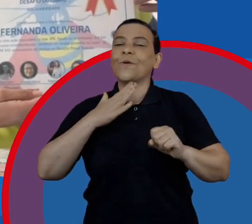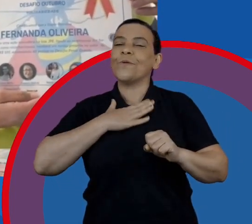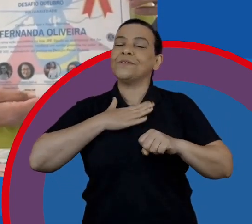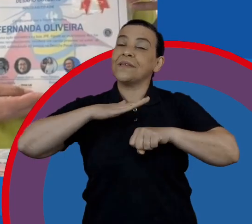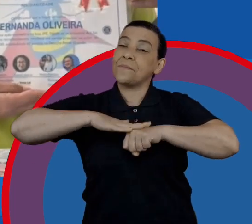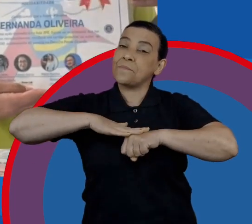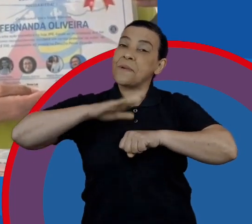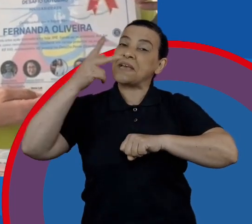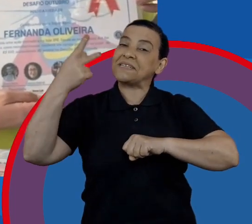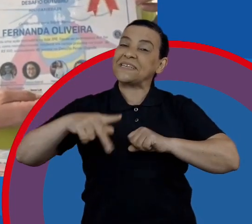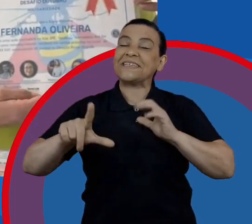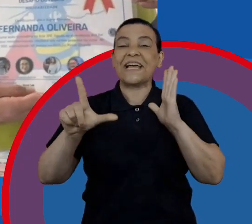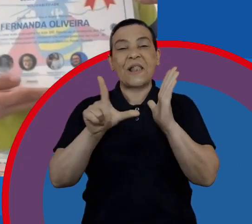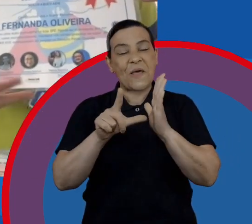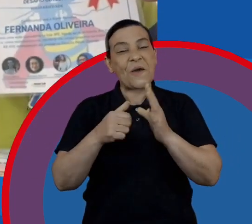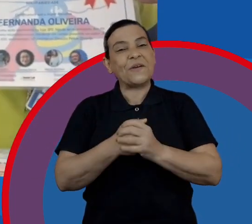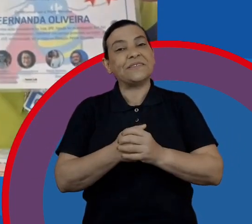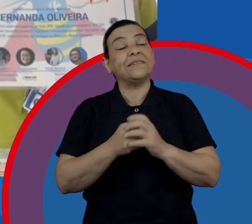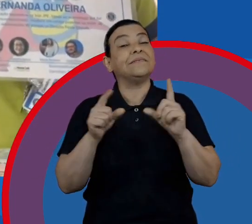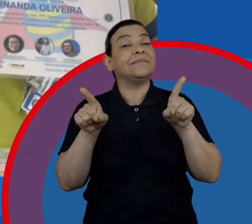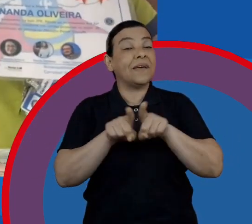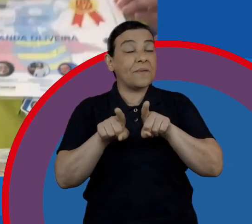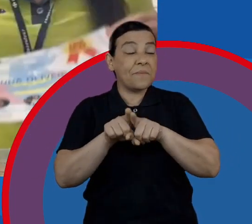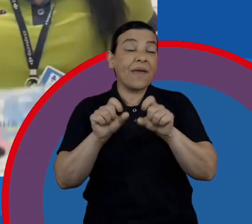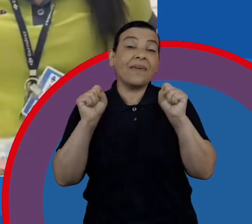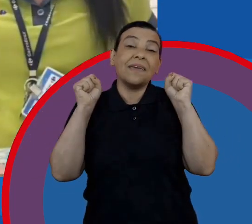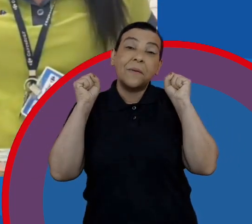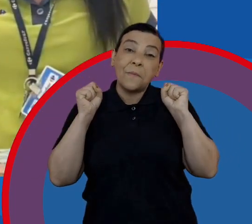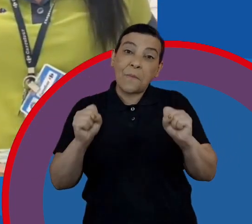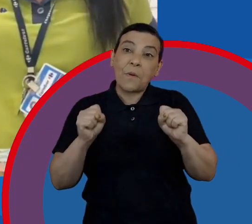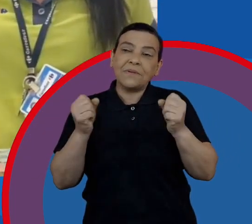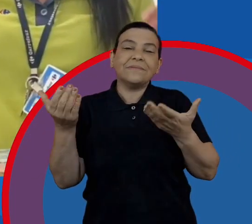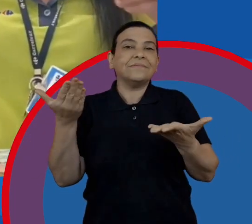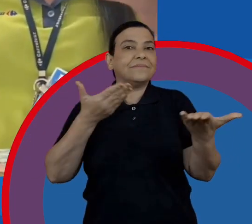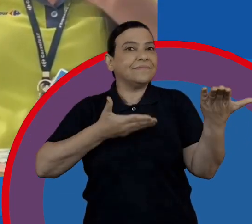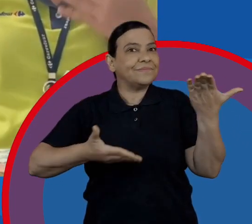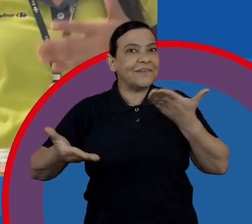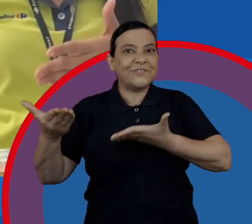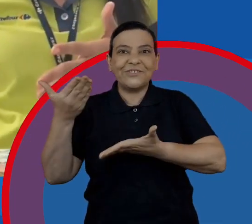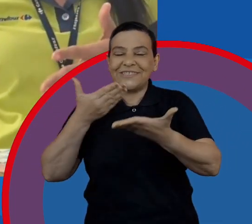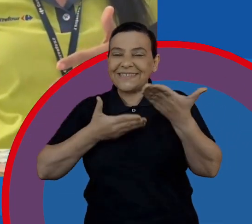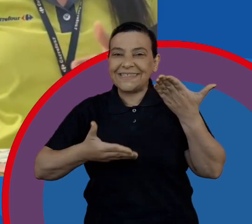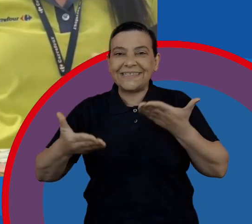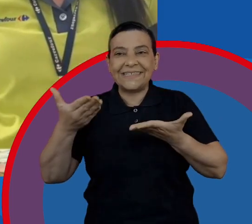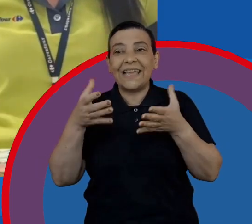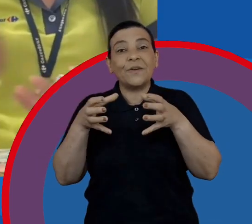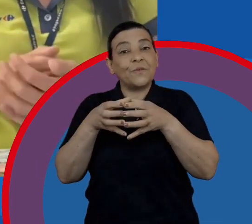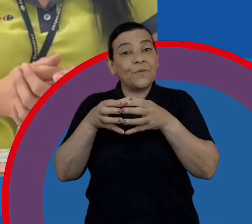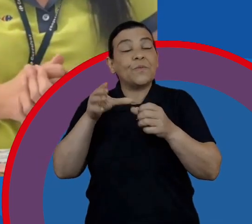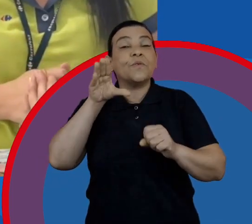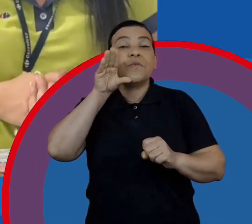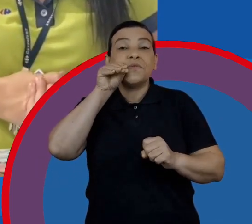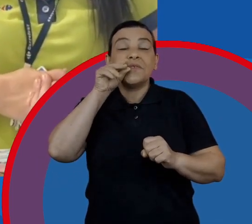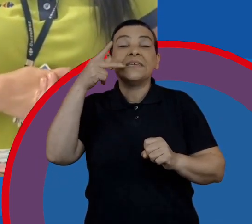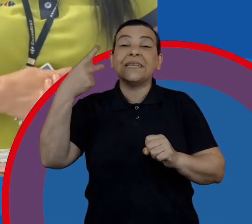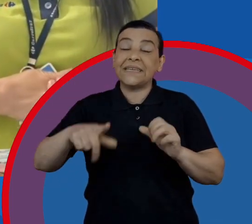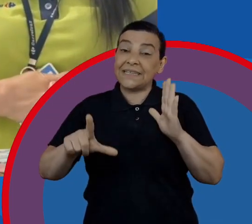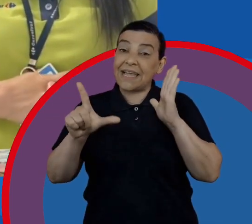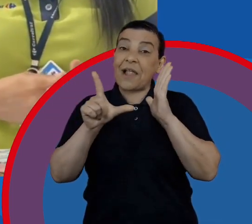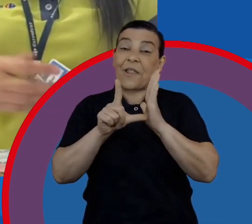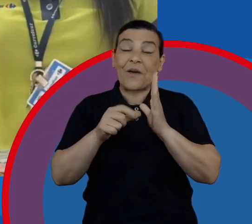aqui da loja. Pudemos também compartilhar com os funcionários aqui da loja